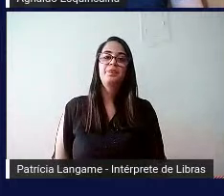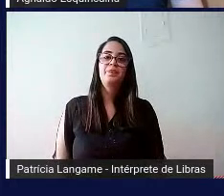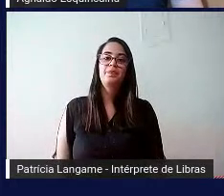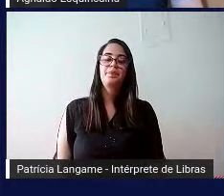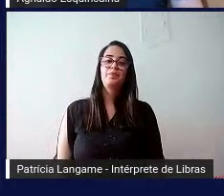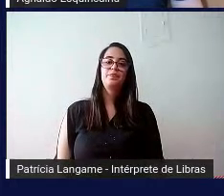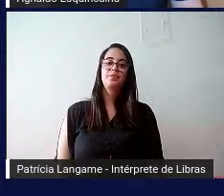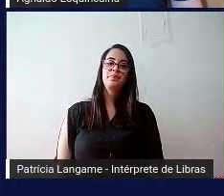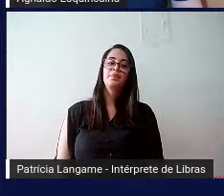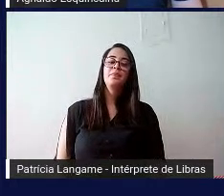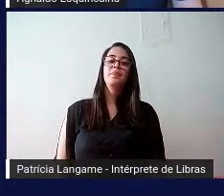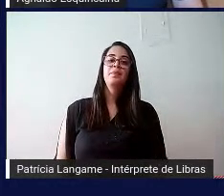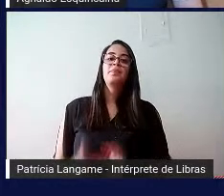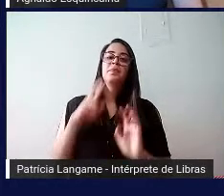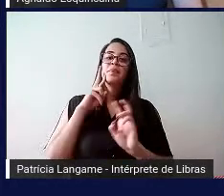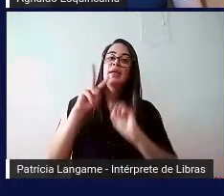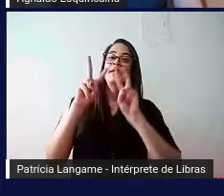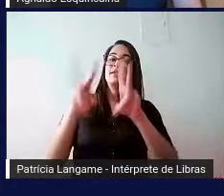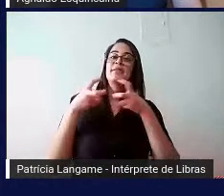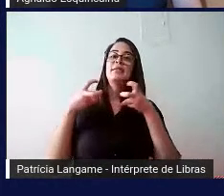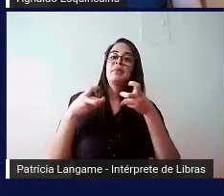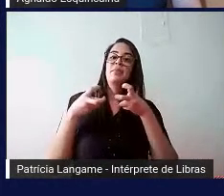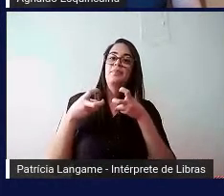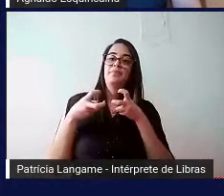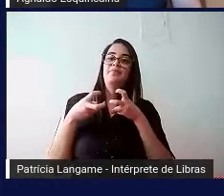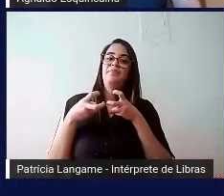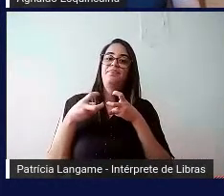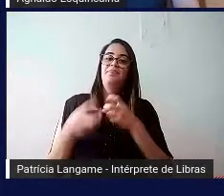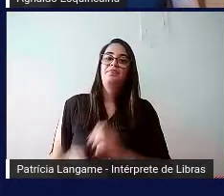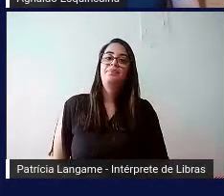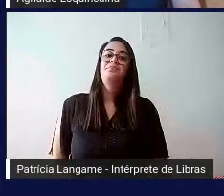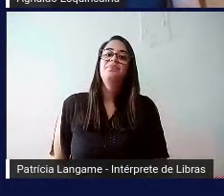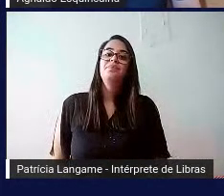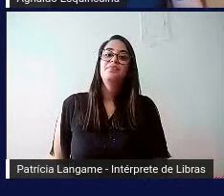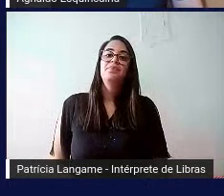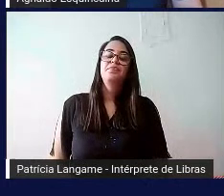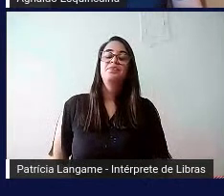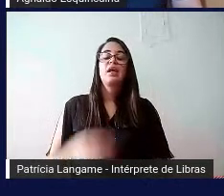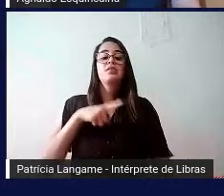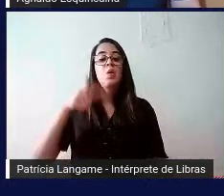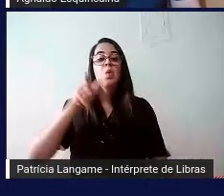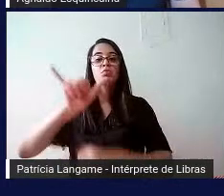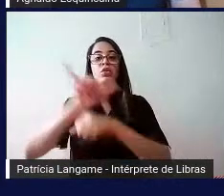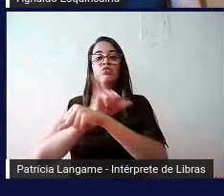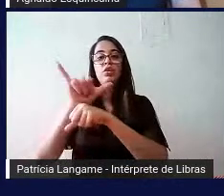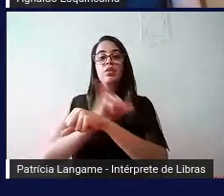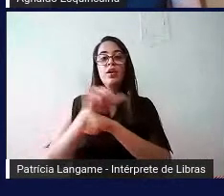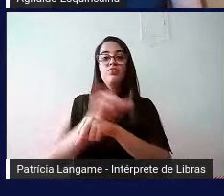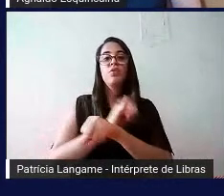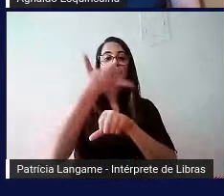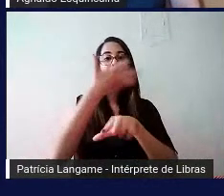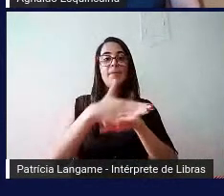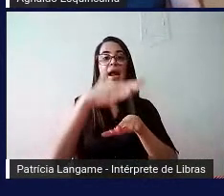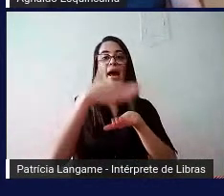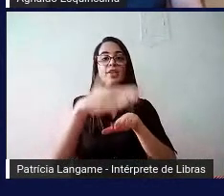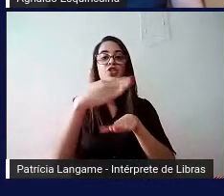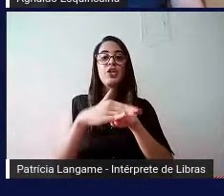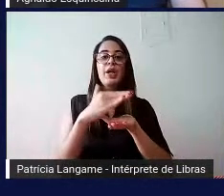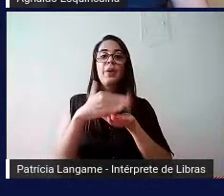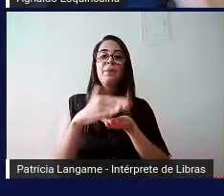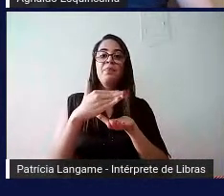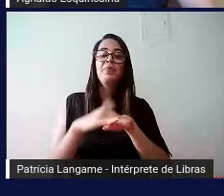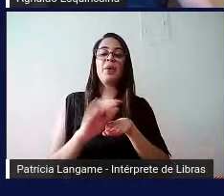Repara que a gente não está falando... A gente está abrindo também para estratégias e práticas outras. Então, não necessariamente